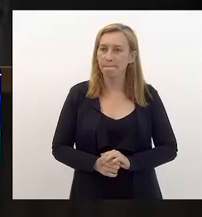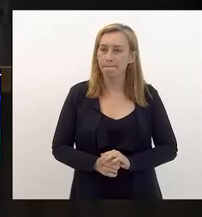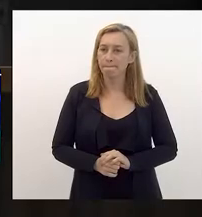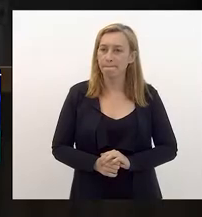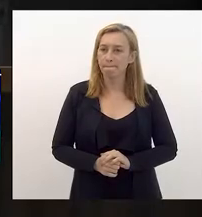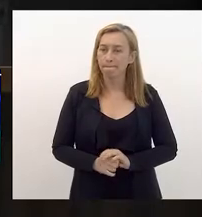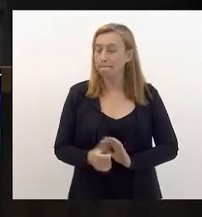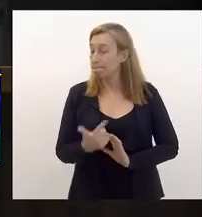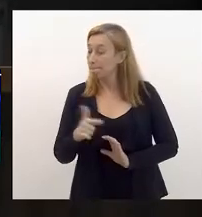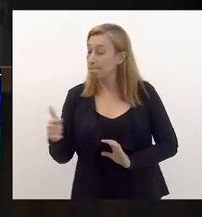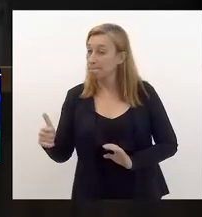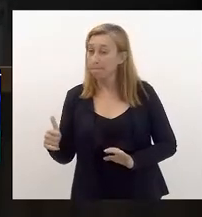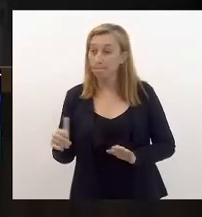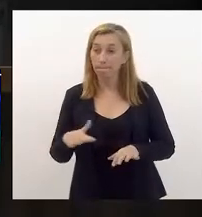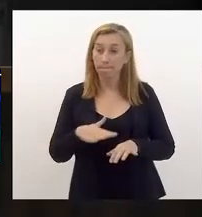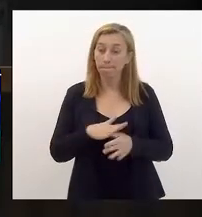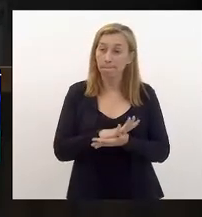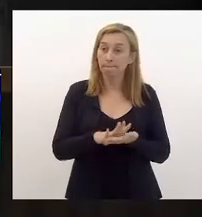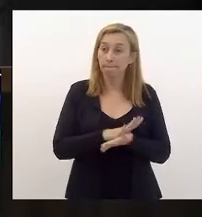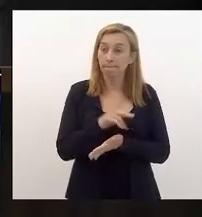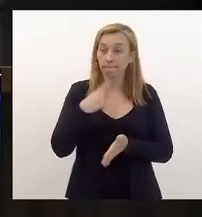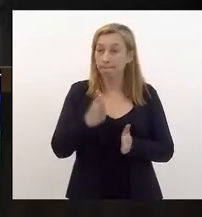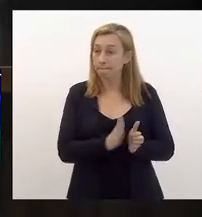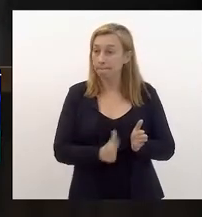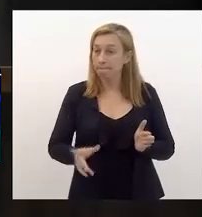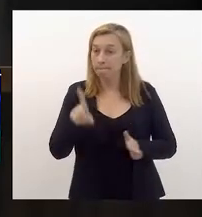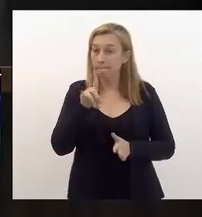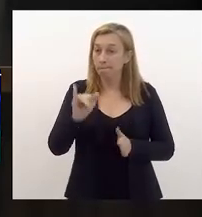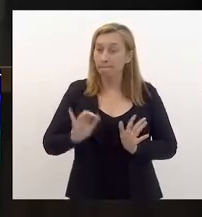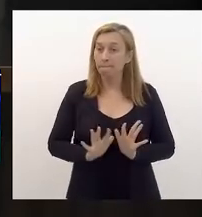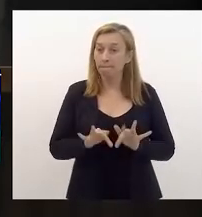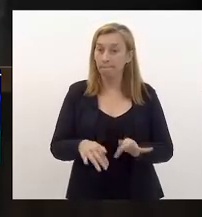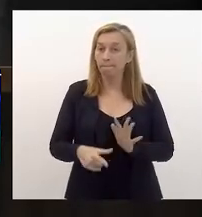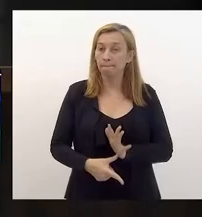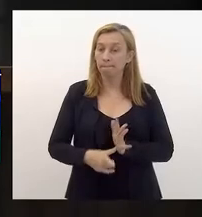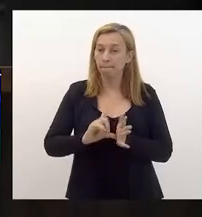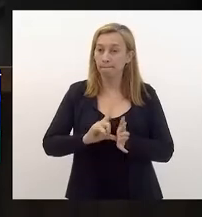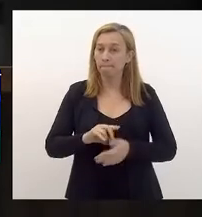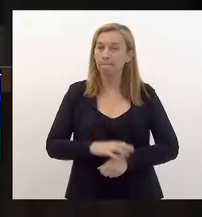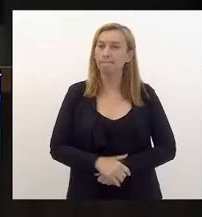mais nada a tratar na ordem do dia, presidência, antes de encerrar os trabalhos,